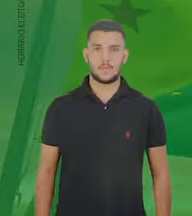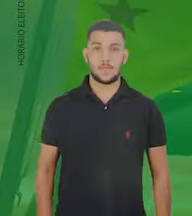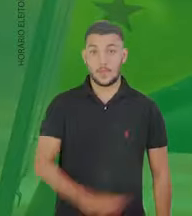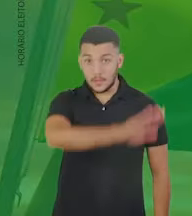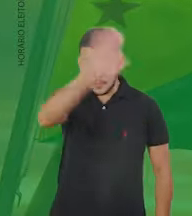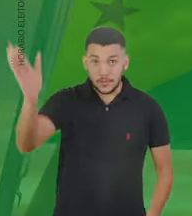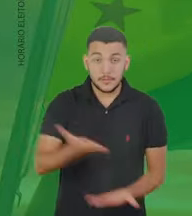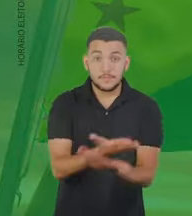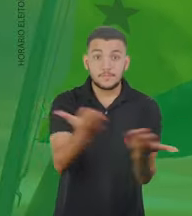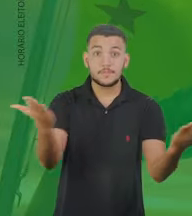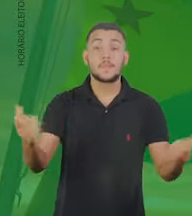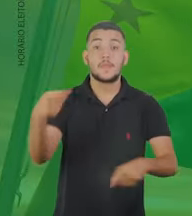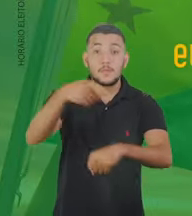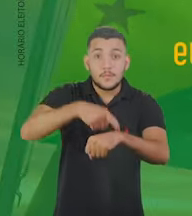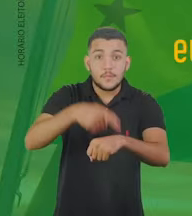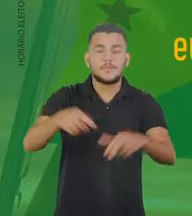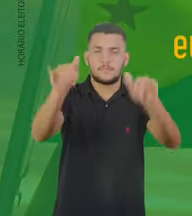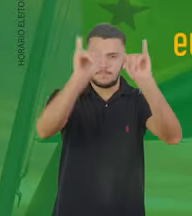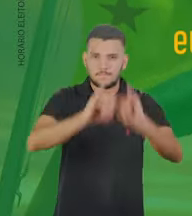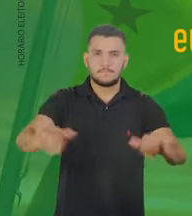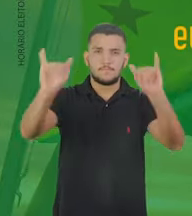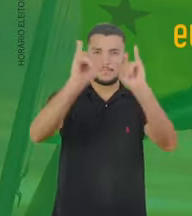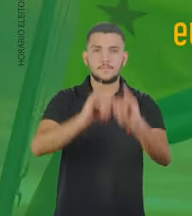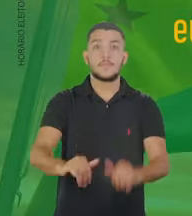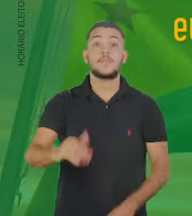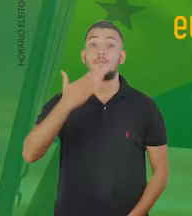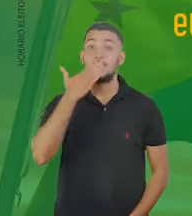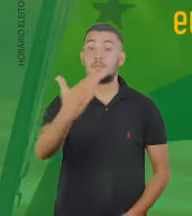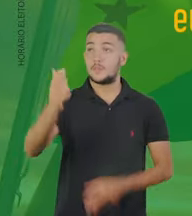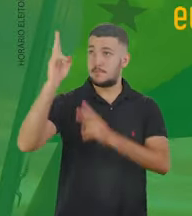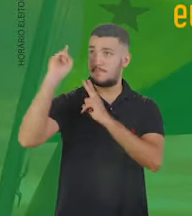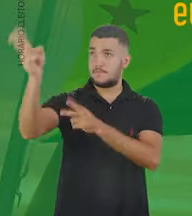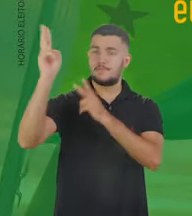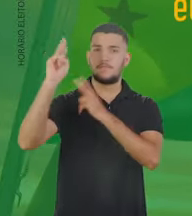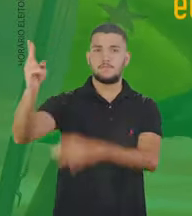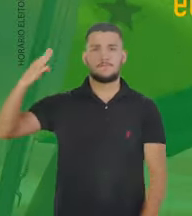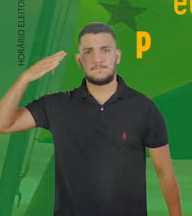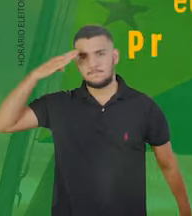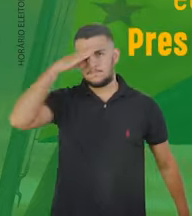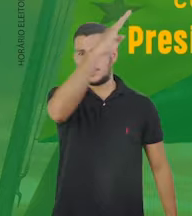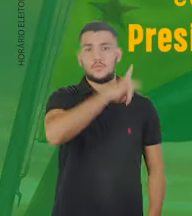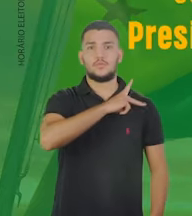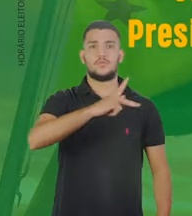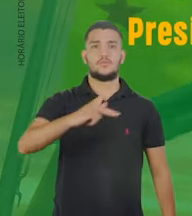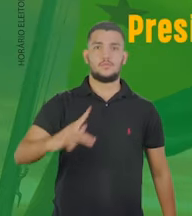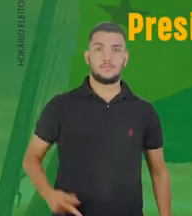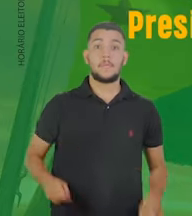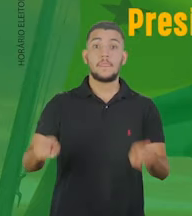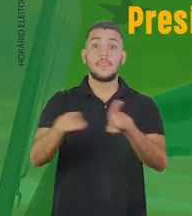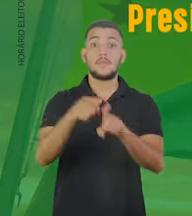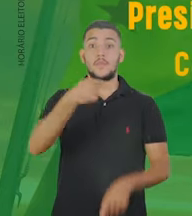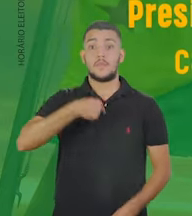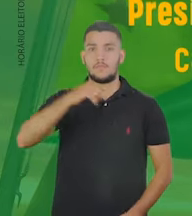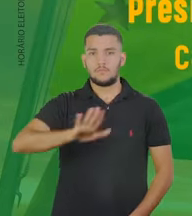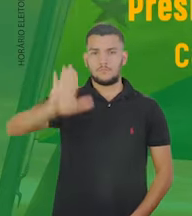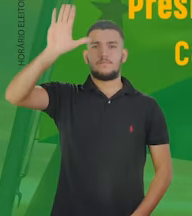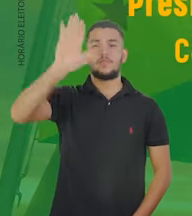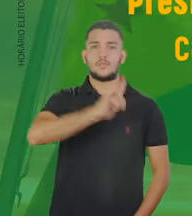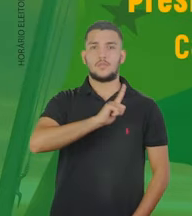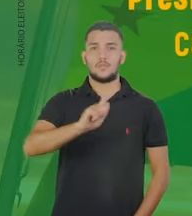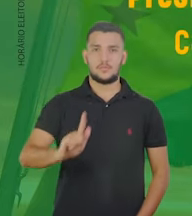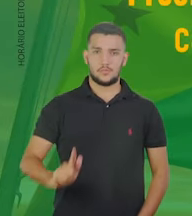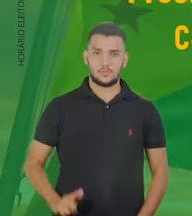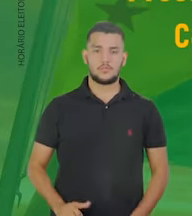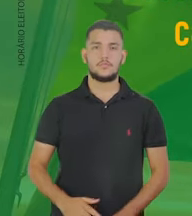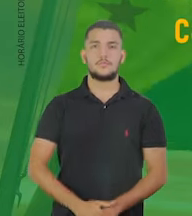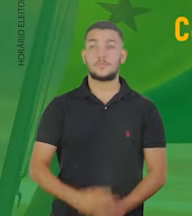Olá, pessoal. Nessa campanha, eu vou pedir o voto para a reeleição do presidente Bolsonaro e para a minha candidatura ao